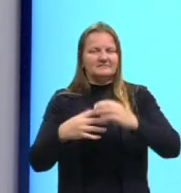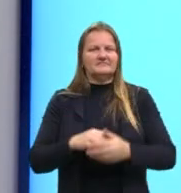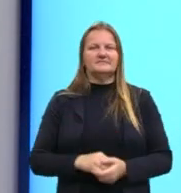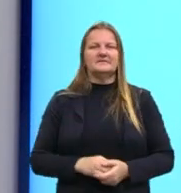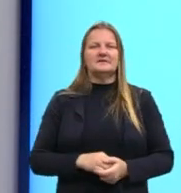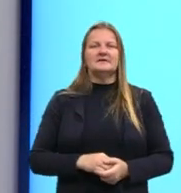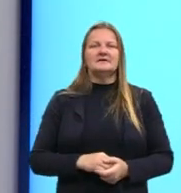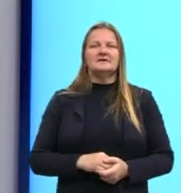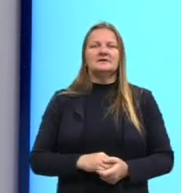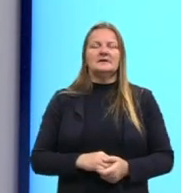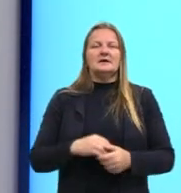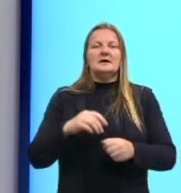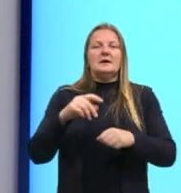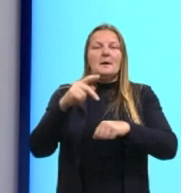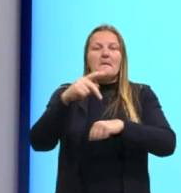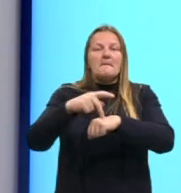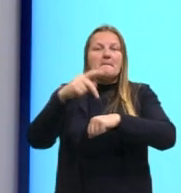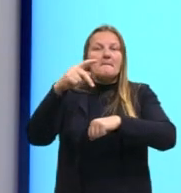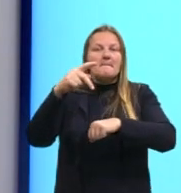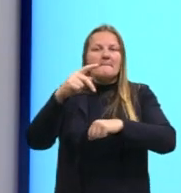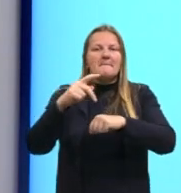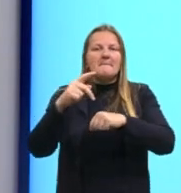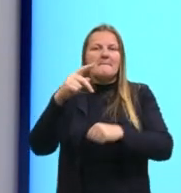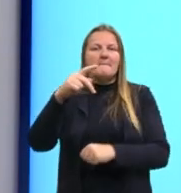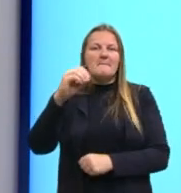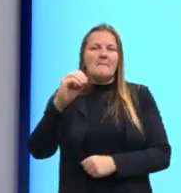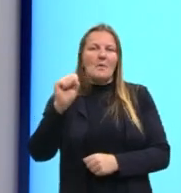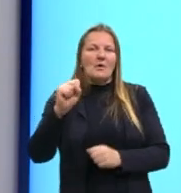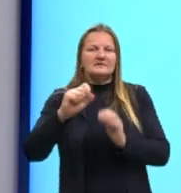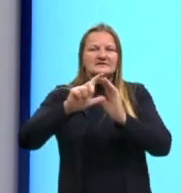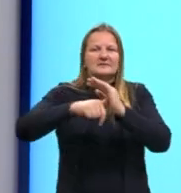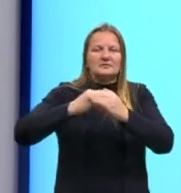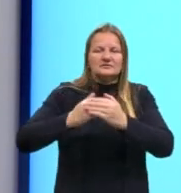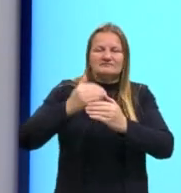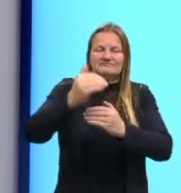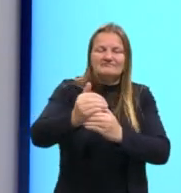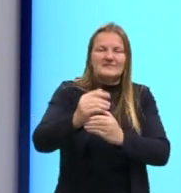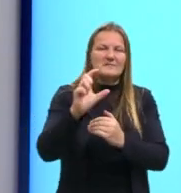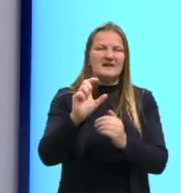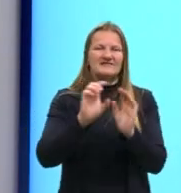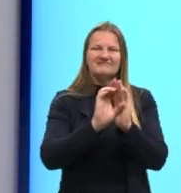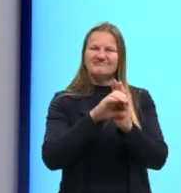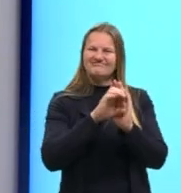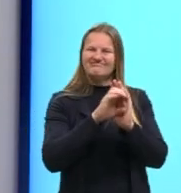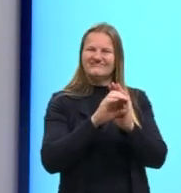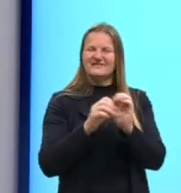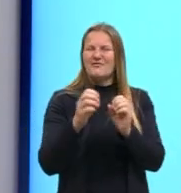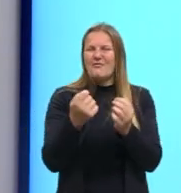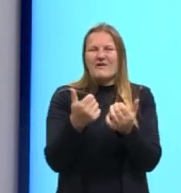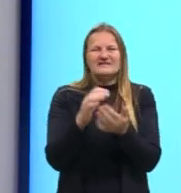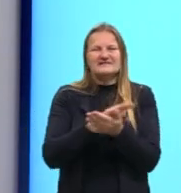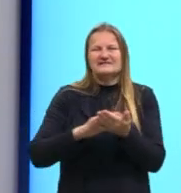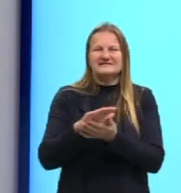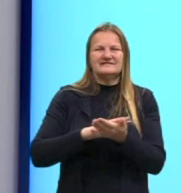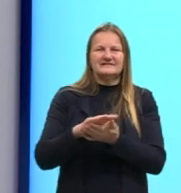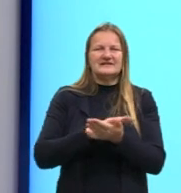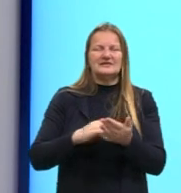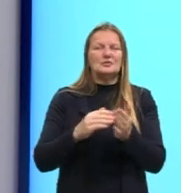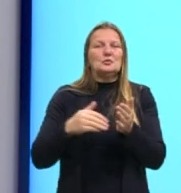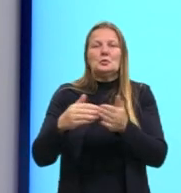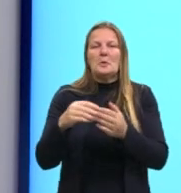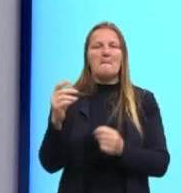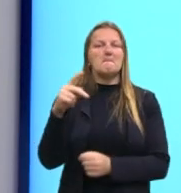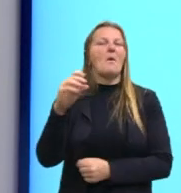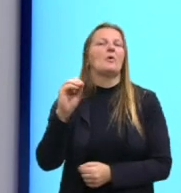desgaste do pós. O que serve para tudo, acaba servindo para nada. Nós vivemos nesse movimento de tudo é pós.